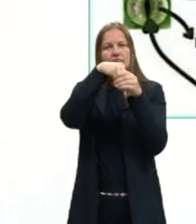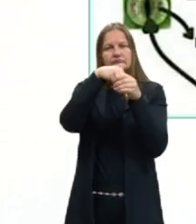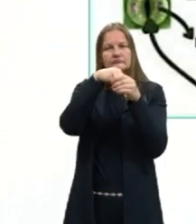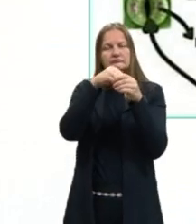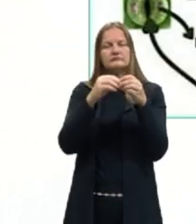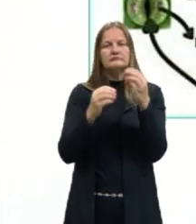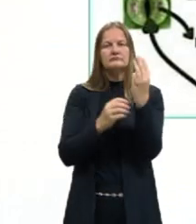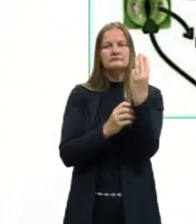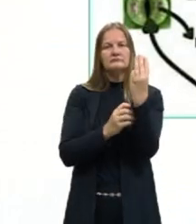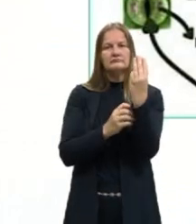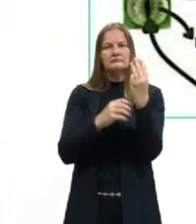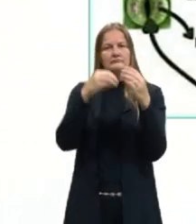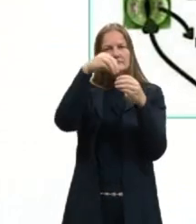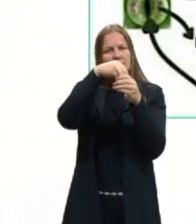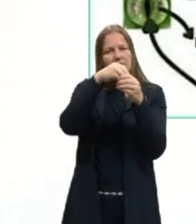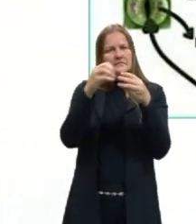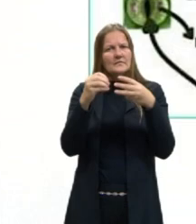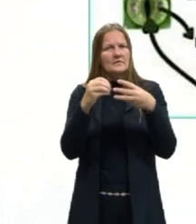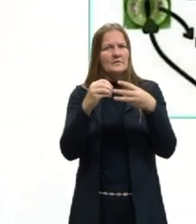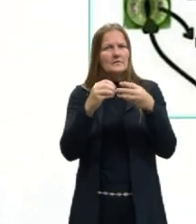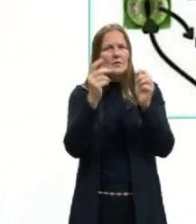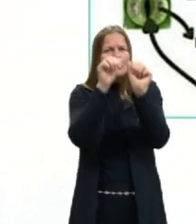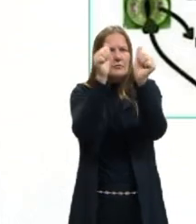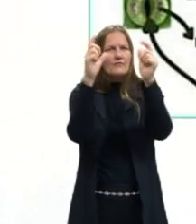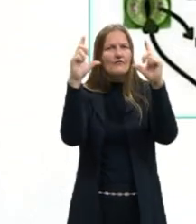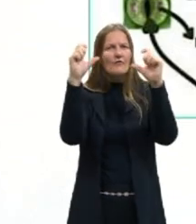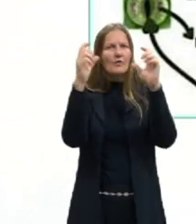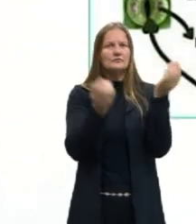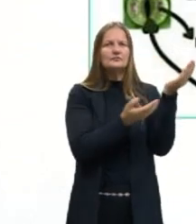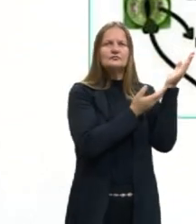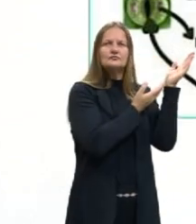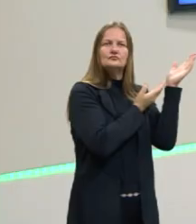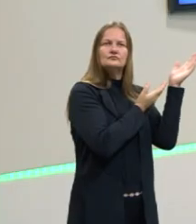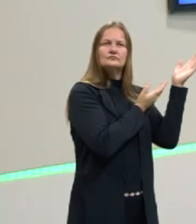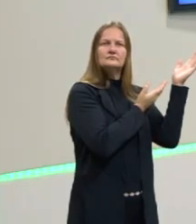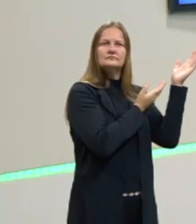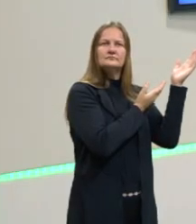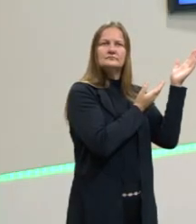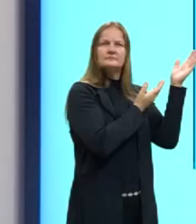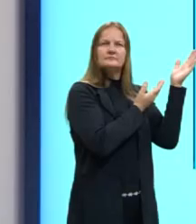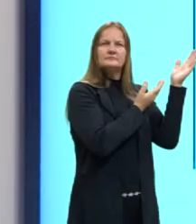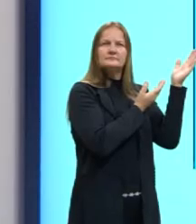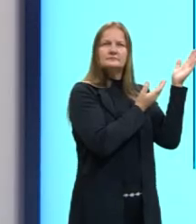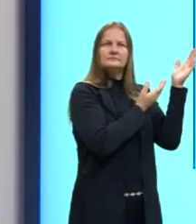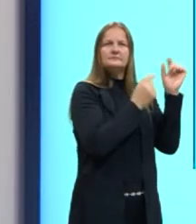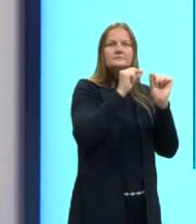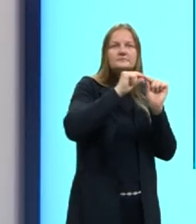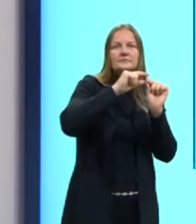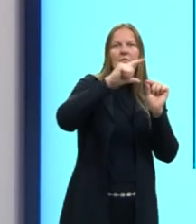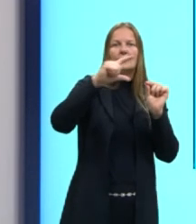Então, vocês podem ver aí na imagem, aqui, temos o exemplo de uma folha.